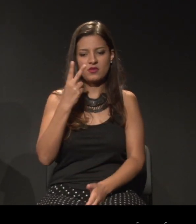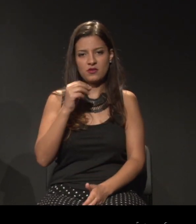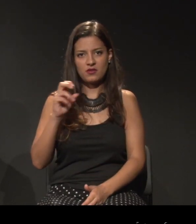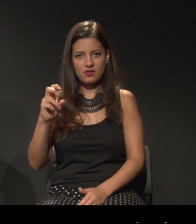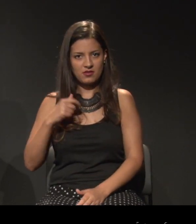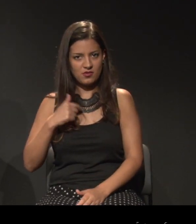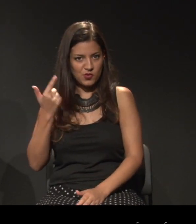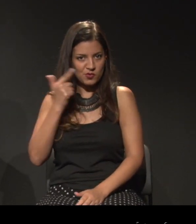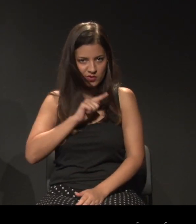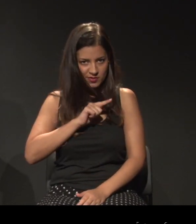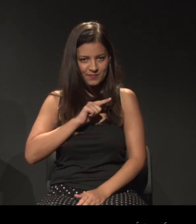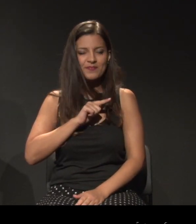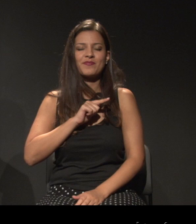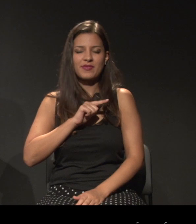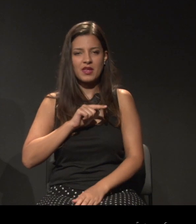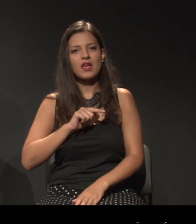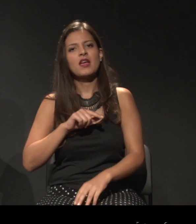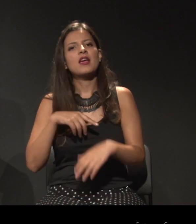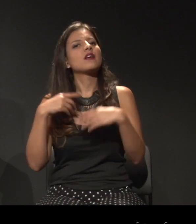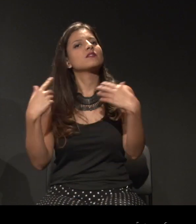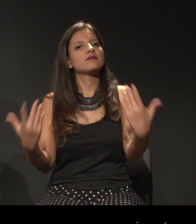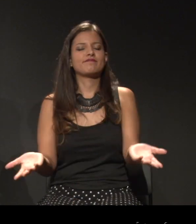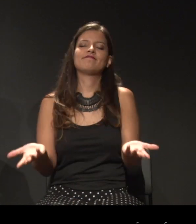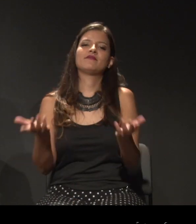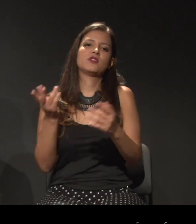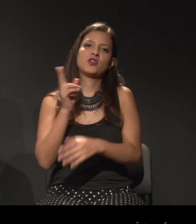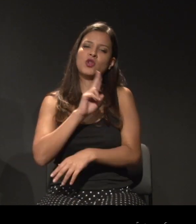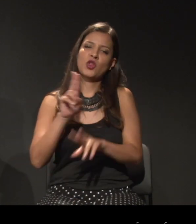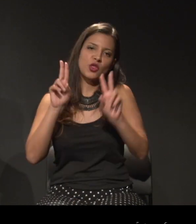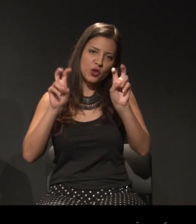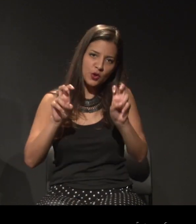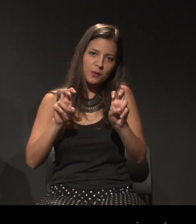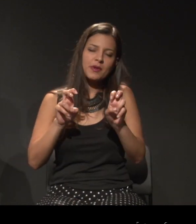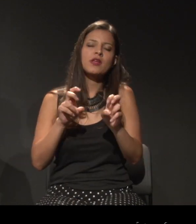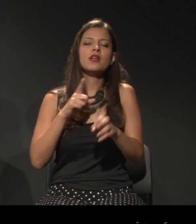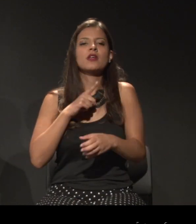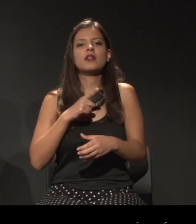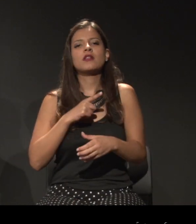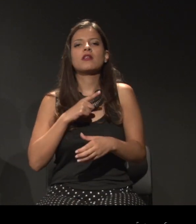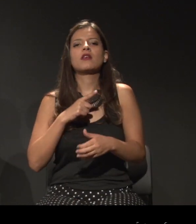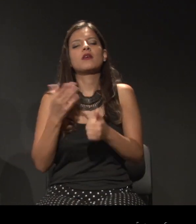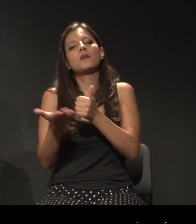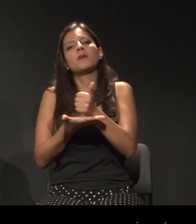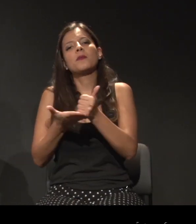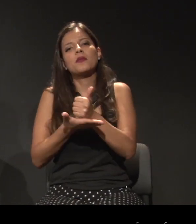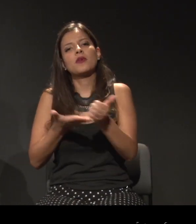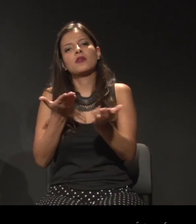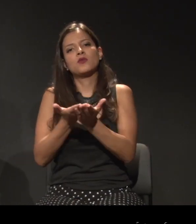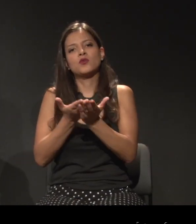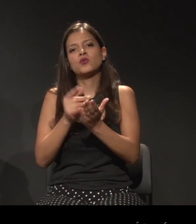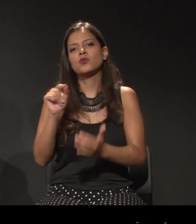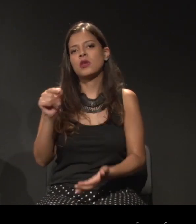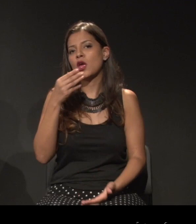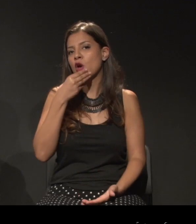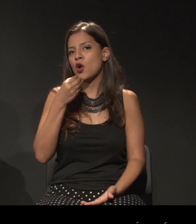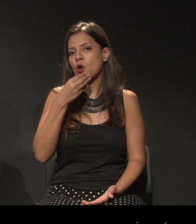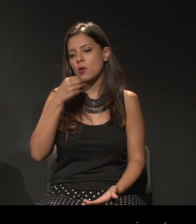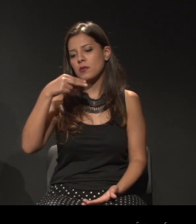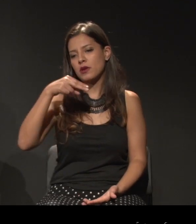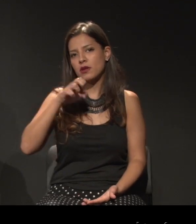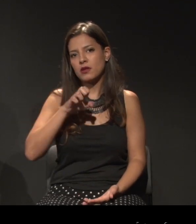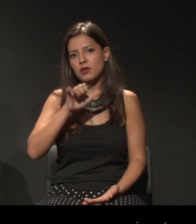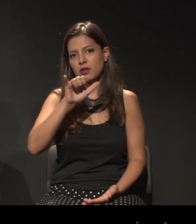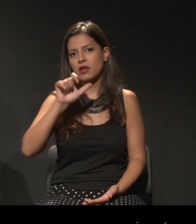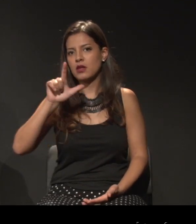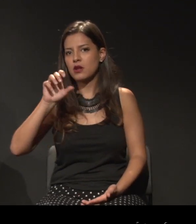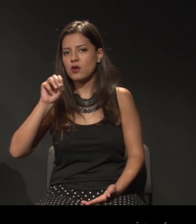E, lógico, esse nome está embasado nos estudos do Ney Lopes sobre a relação